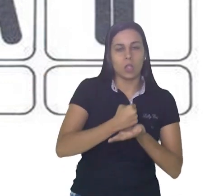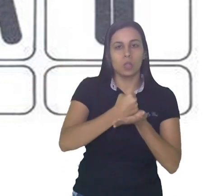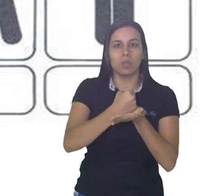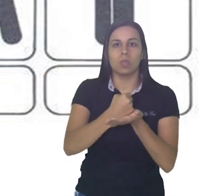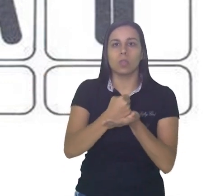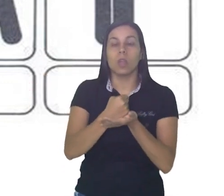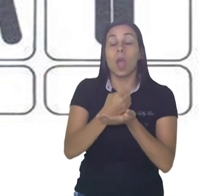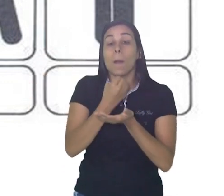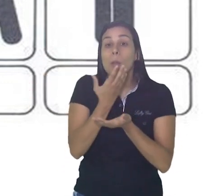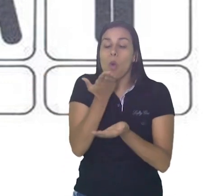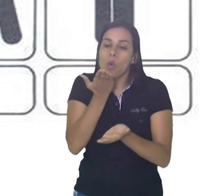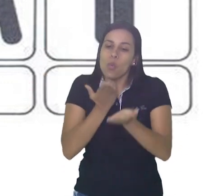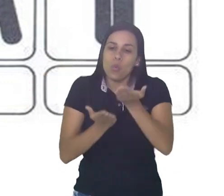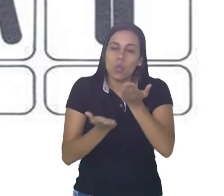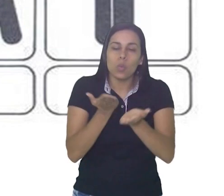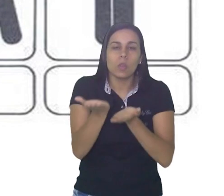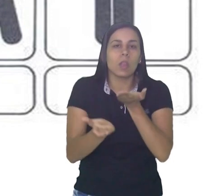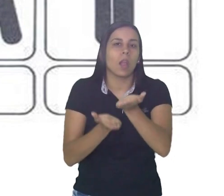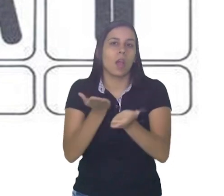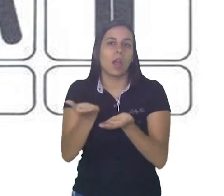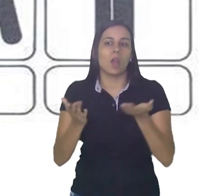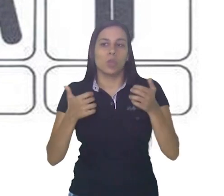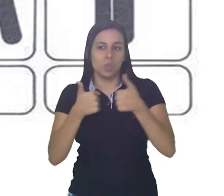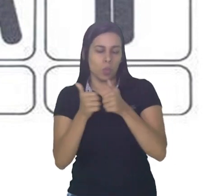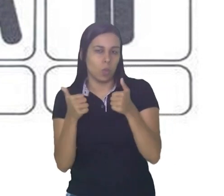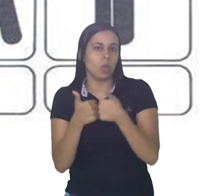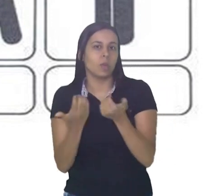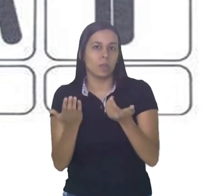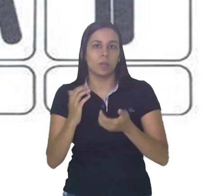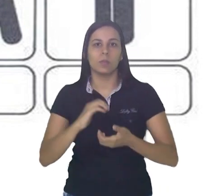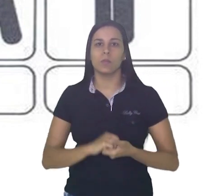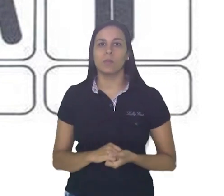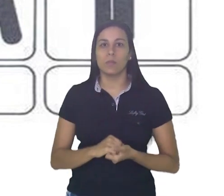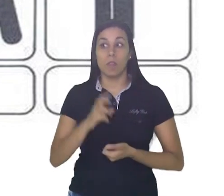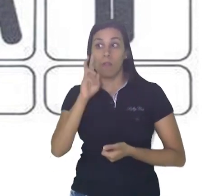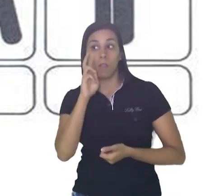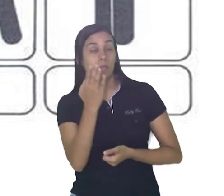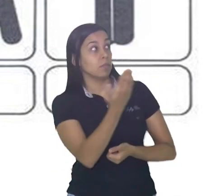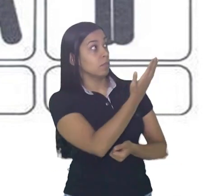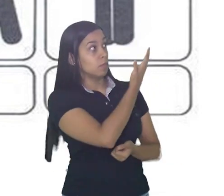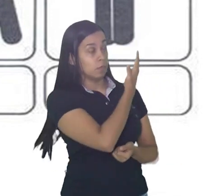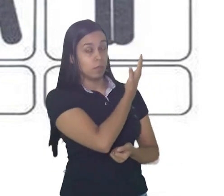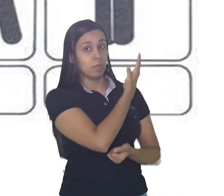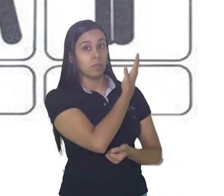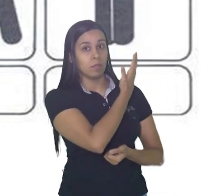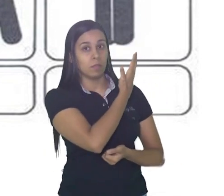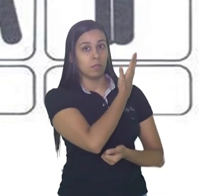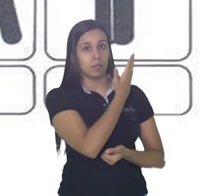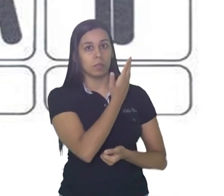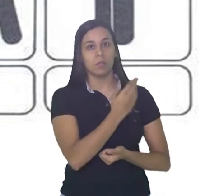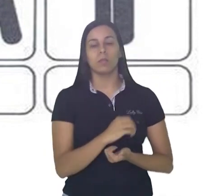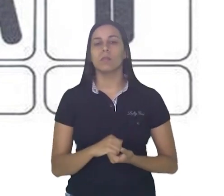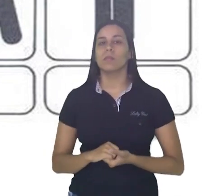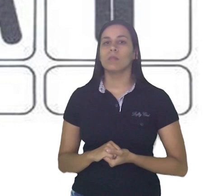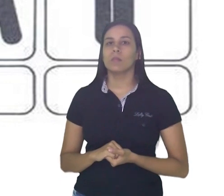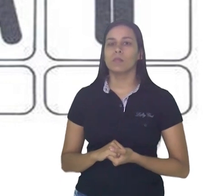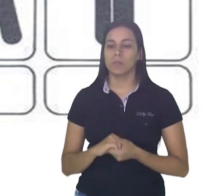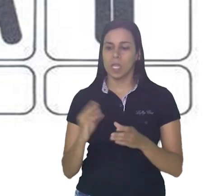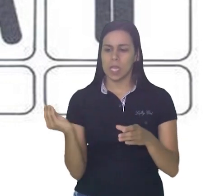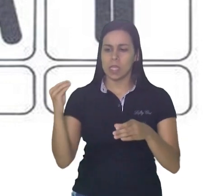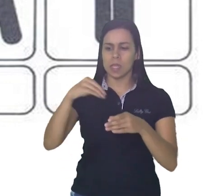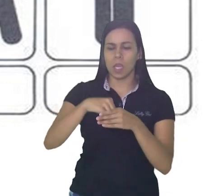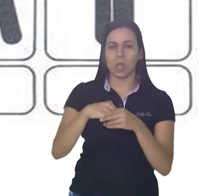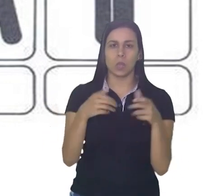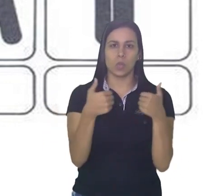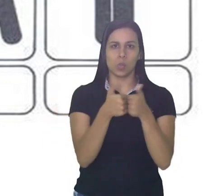preservar o ônibus. Ele é de todos nós. Observe as figuras ao lado. São desenhos que encontramos no interior dos